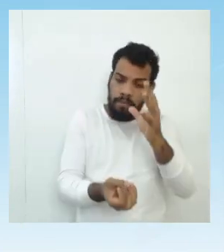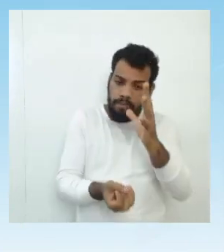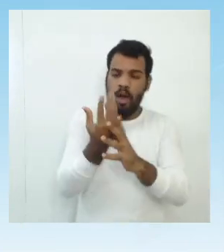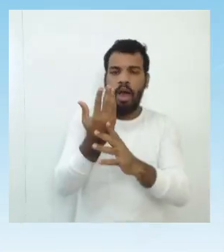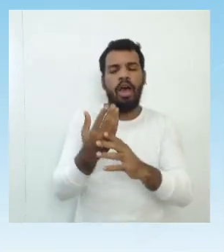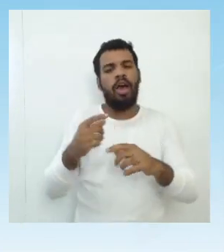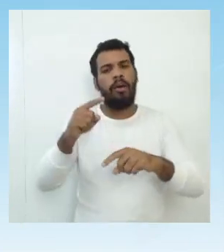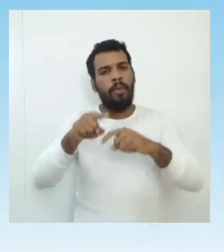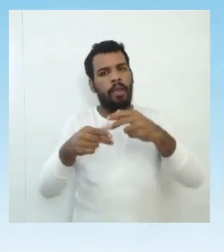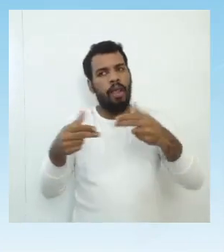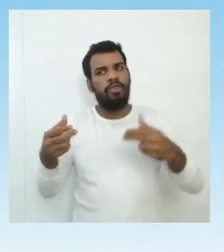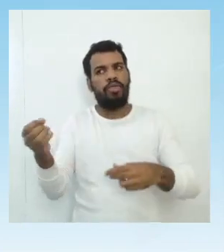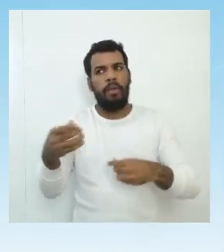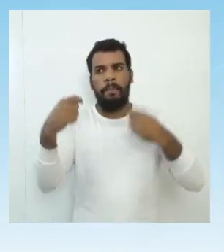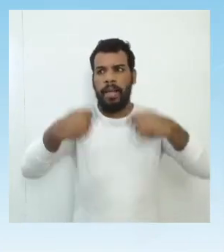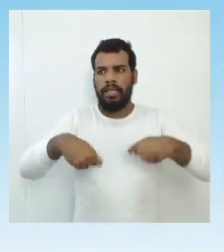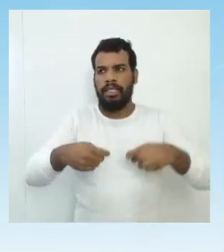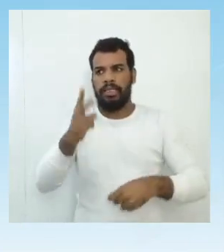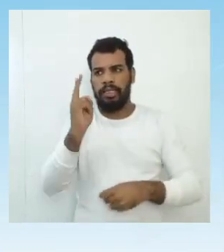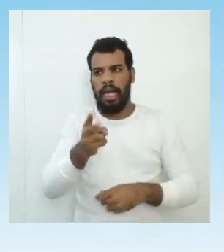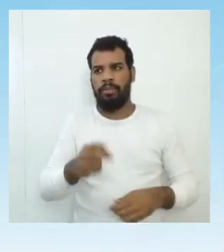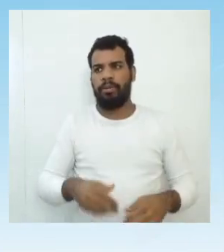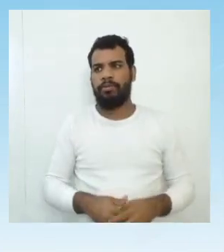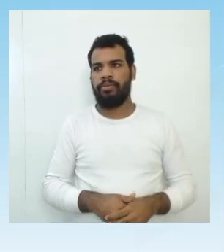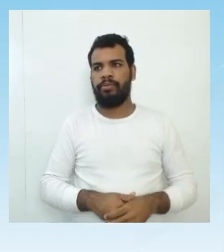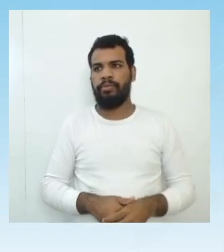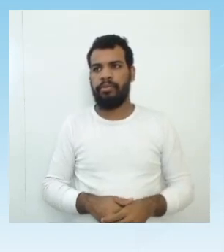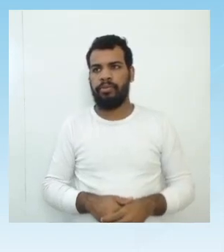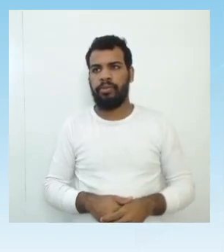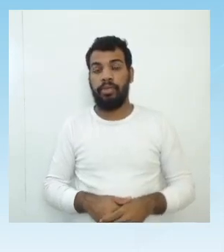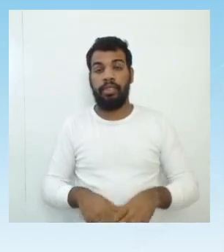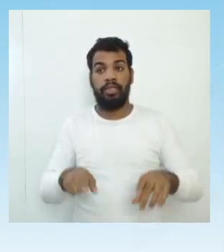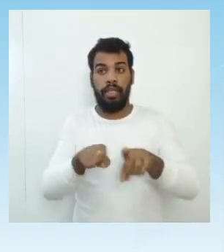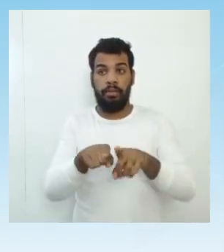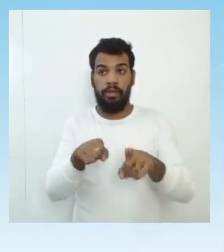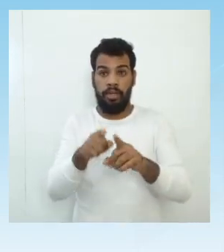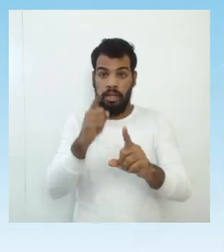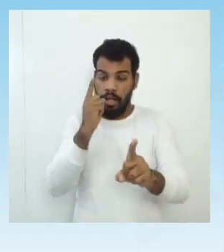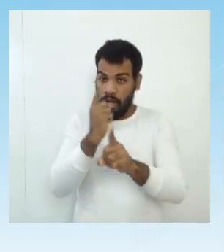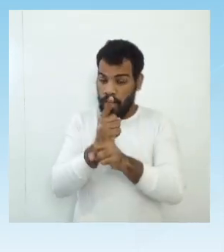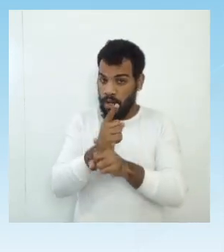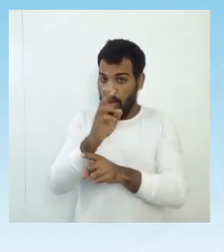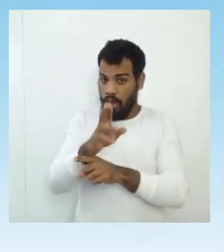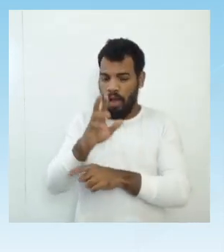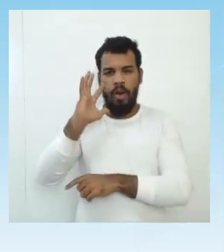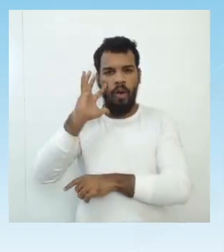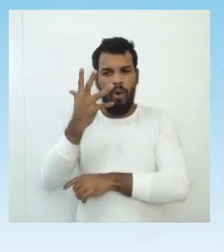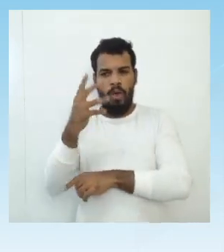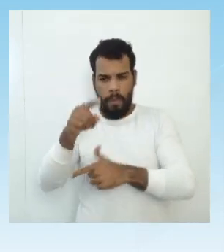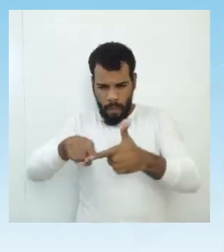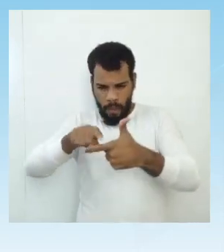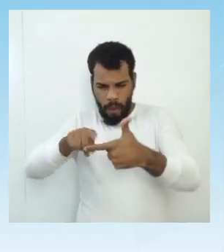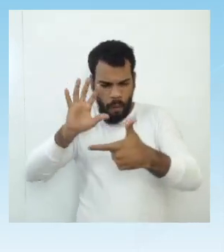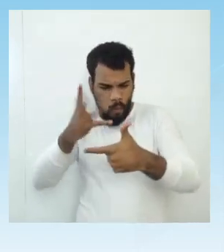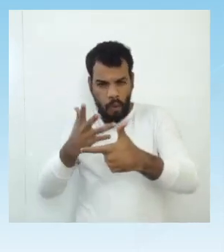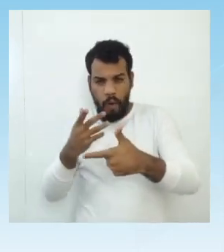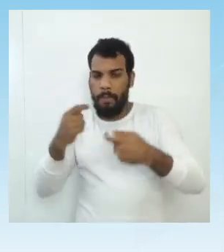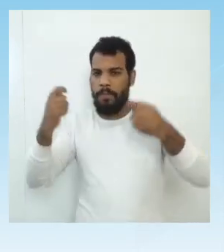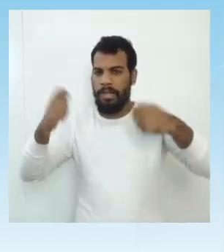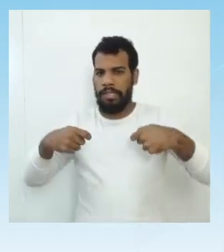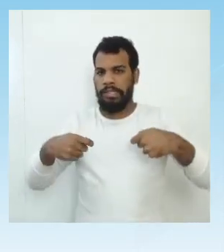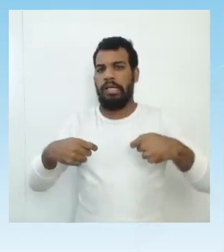propriedades. E a capacidade de encontrar ali soluções para esses problemas é que vai